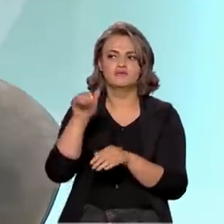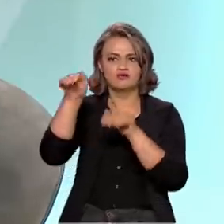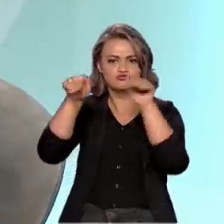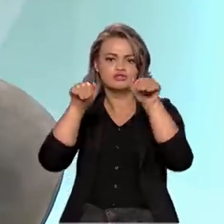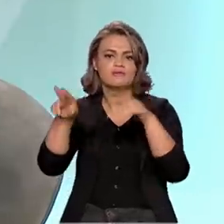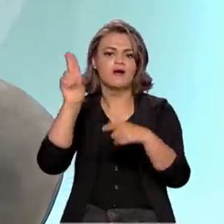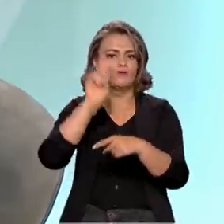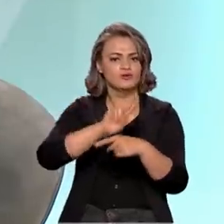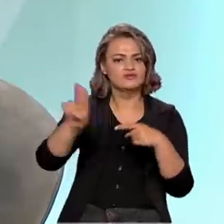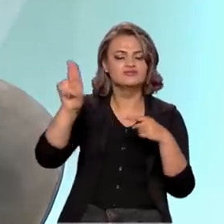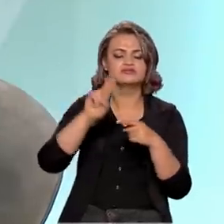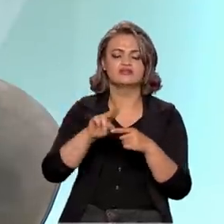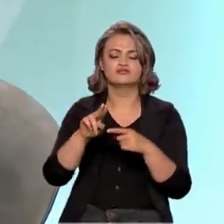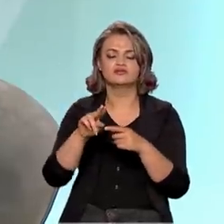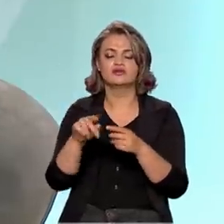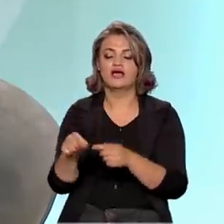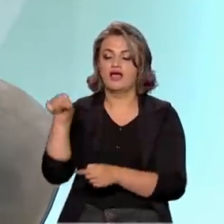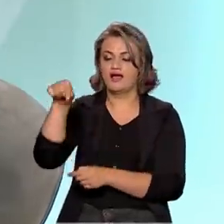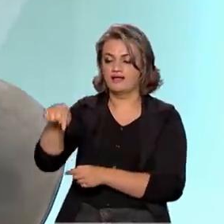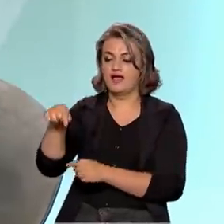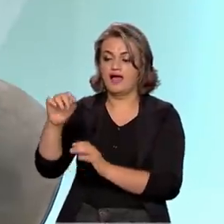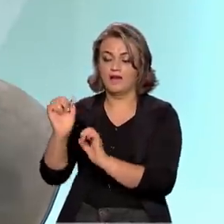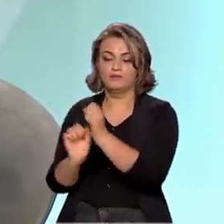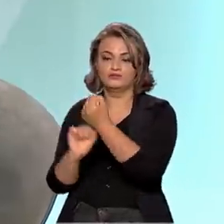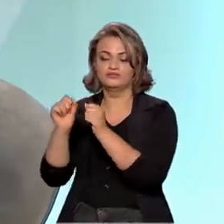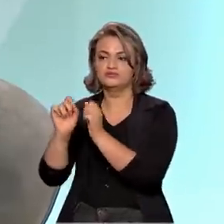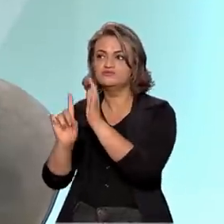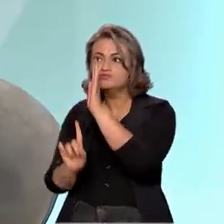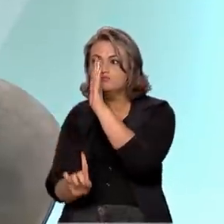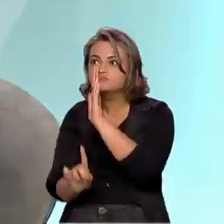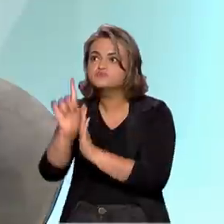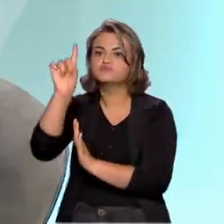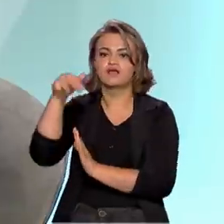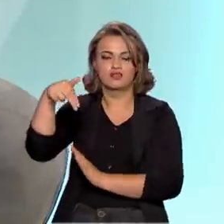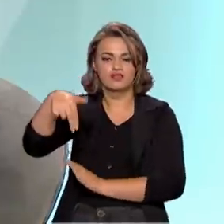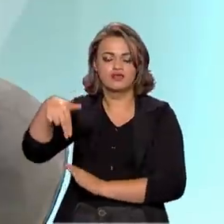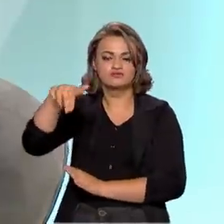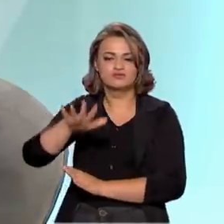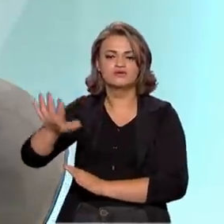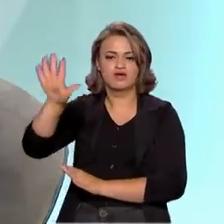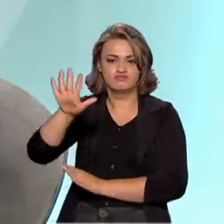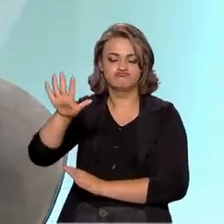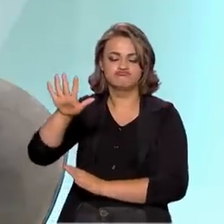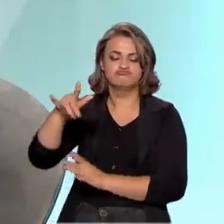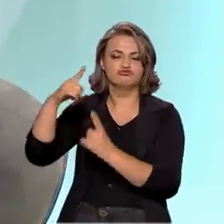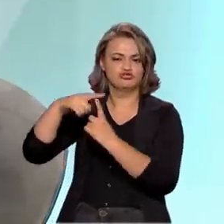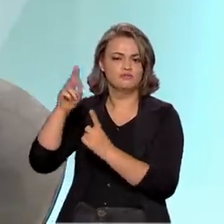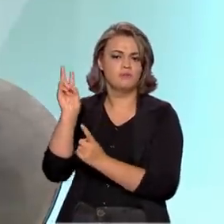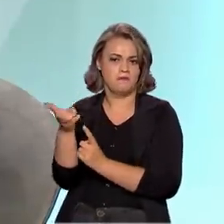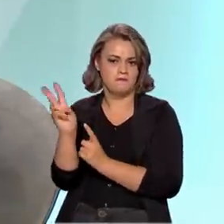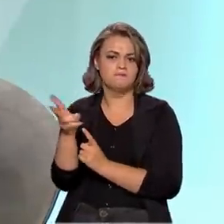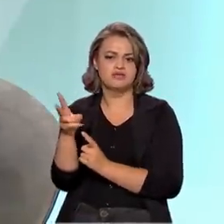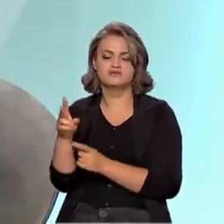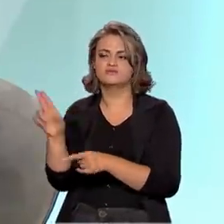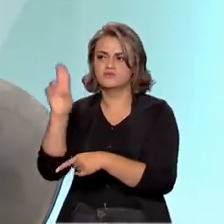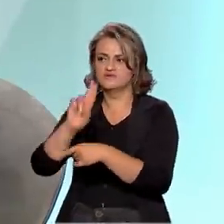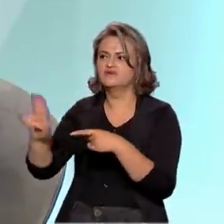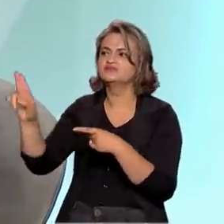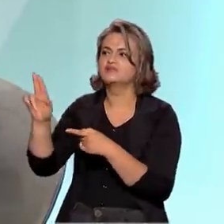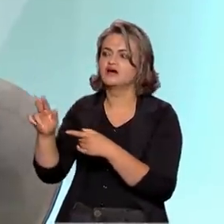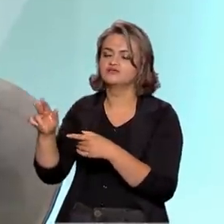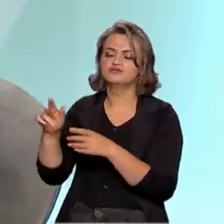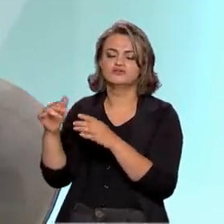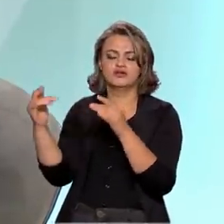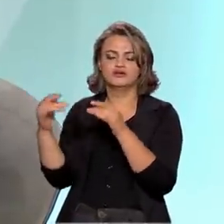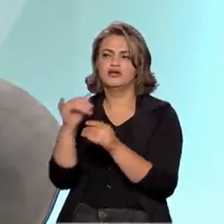orientadas pelo INPE. A produção de foguetes nacionais também, mesmo estilo, usando universidades. E